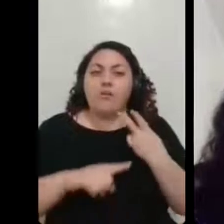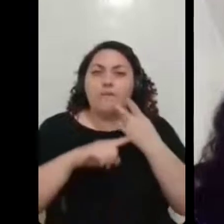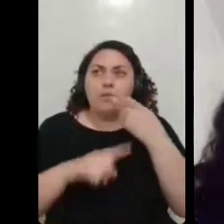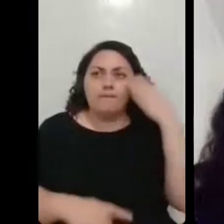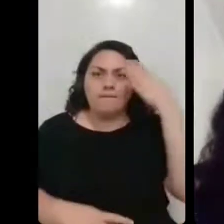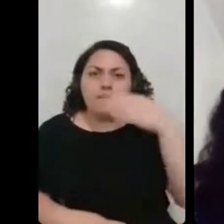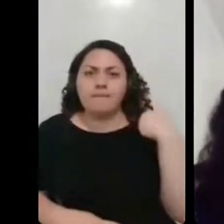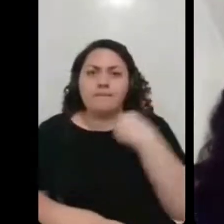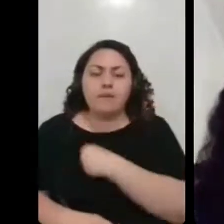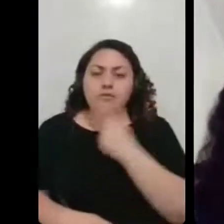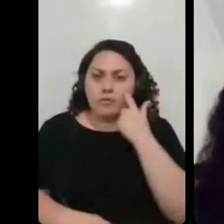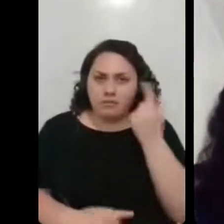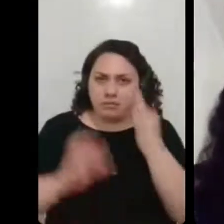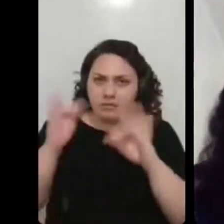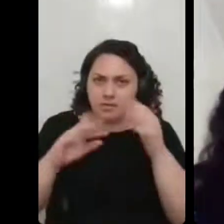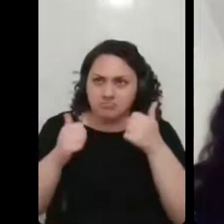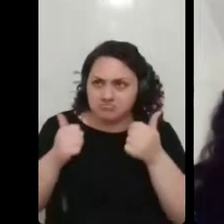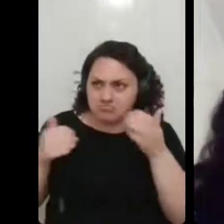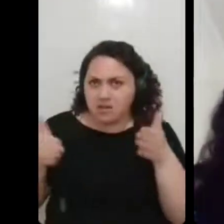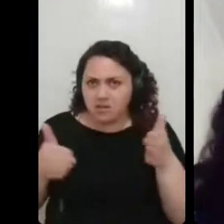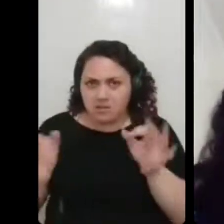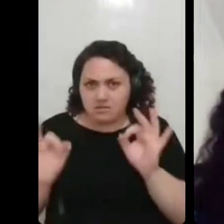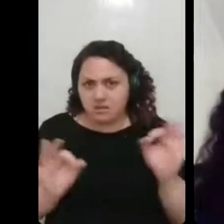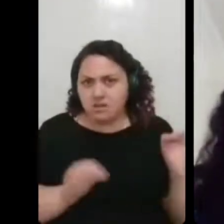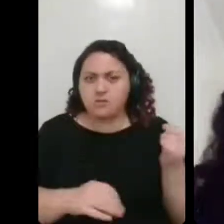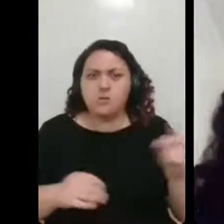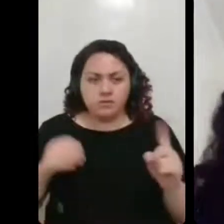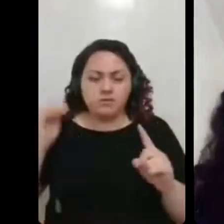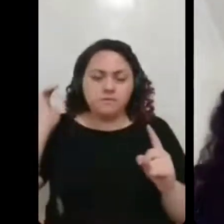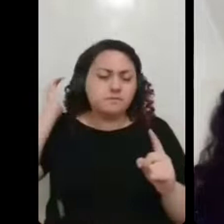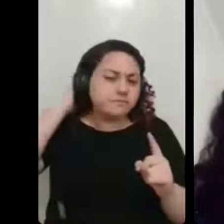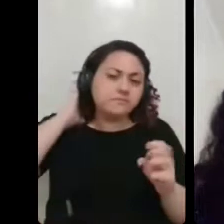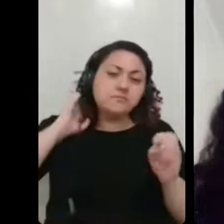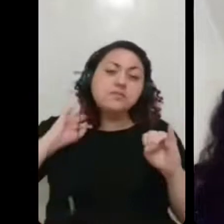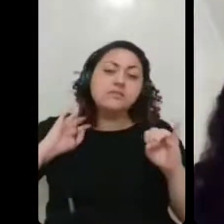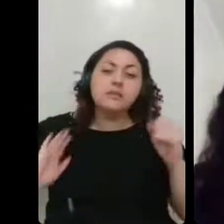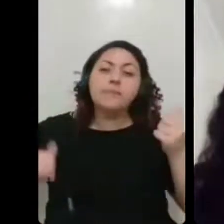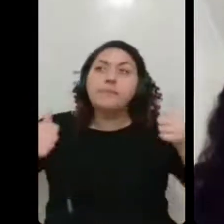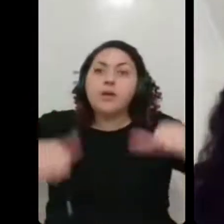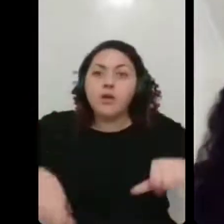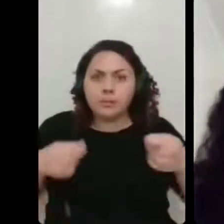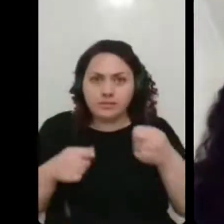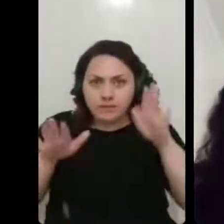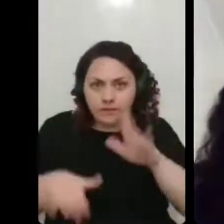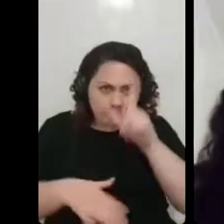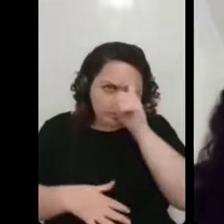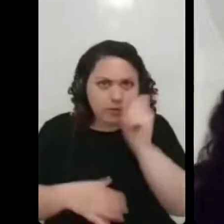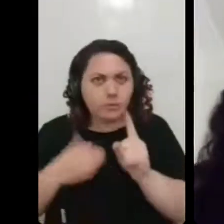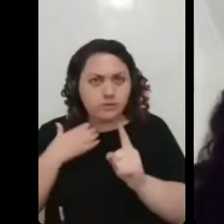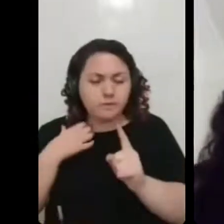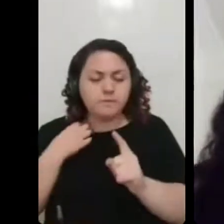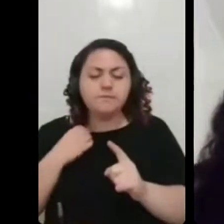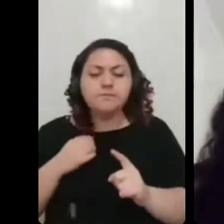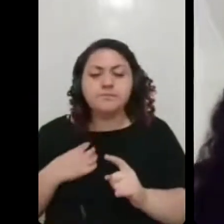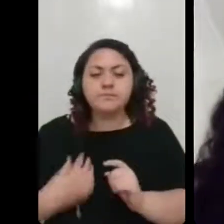tratamento que tava fazendo tava indo no caminho correto ou não, ou que se piorasse, se precisasse internar, né? Seria